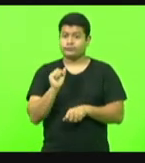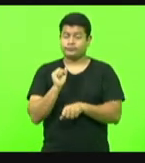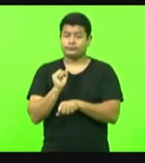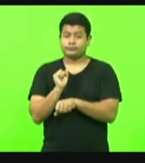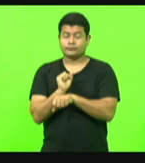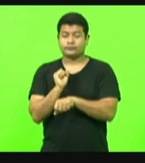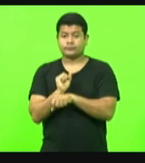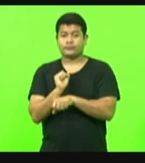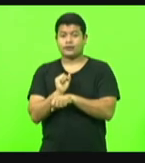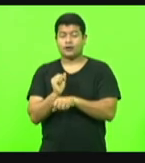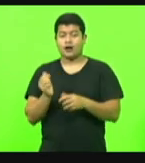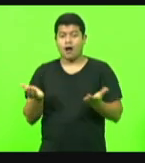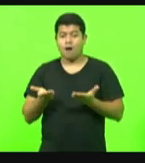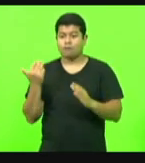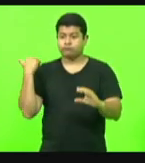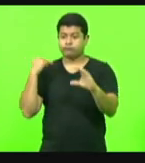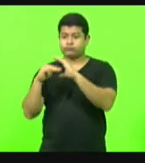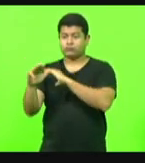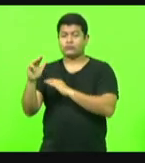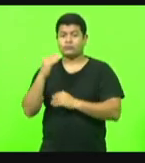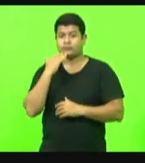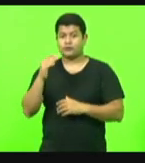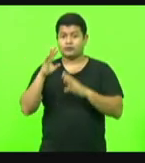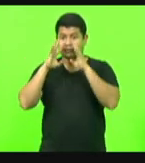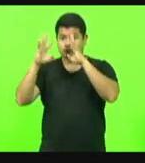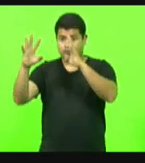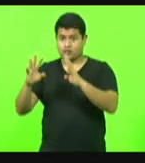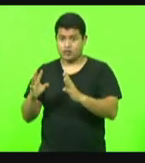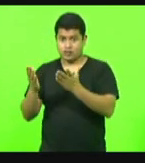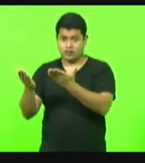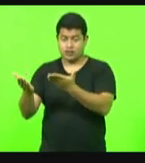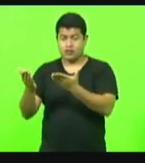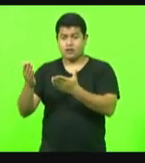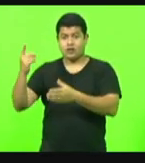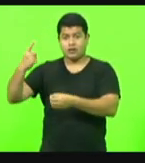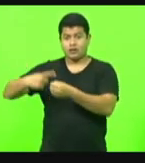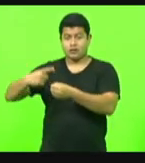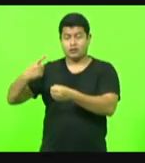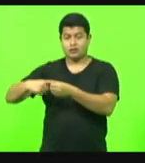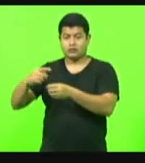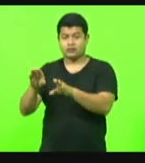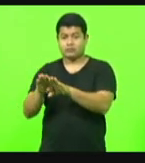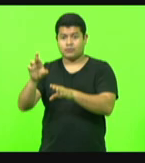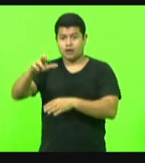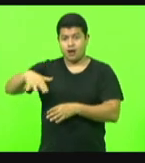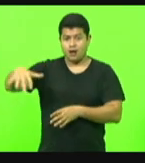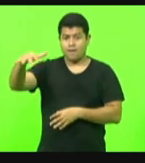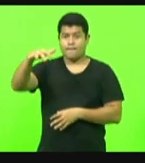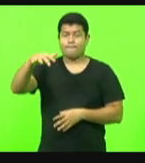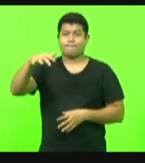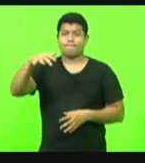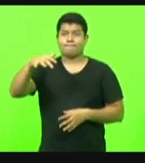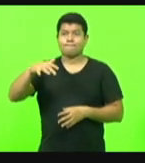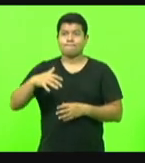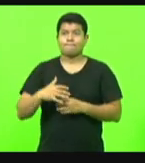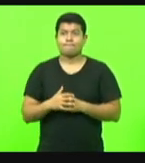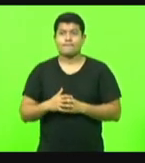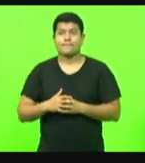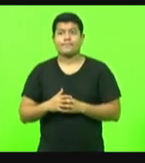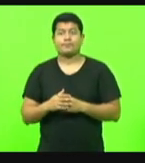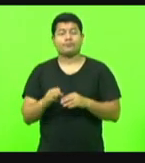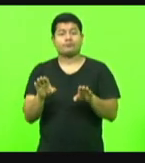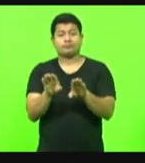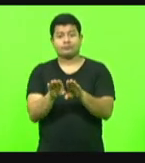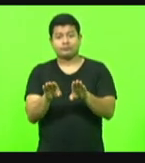formalmente o pedido de atenção para o município e para a região e também